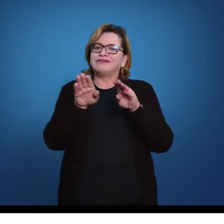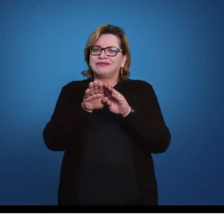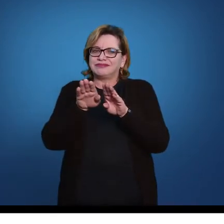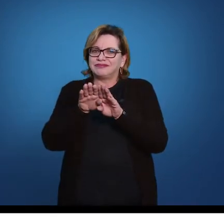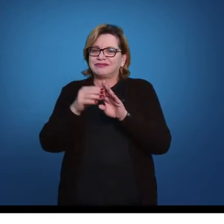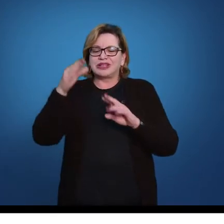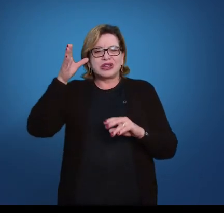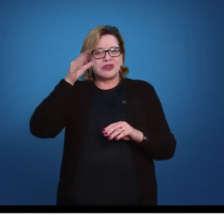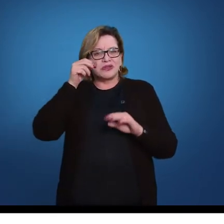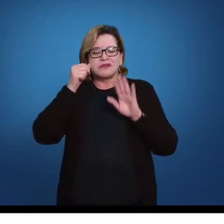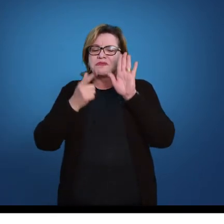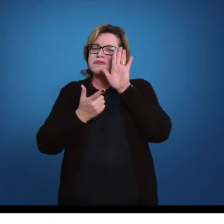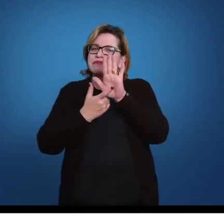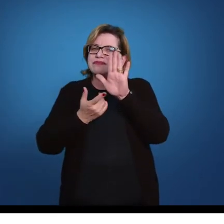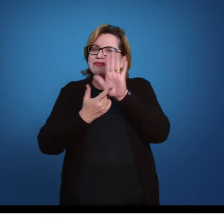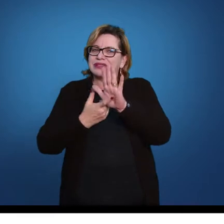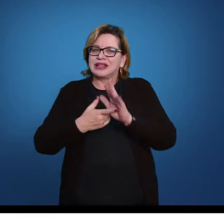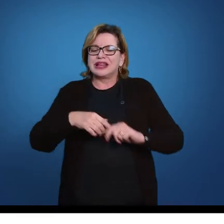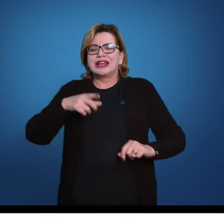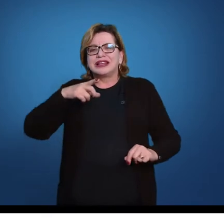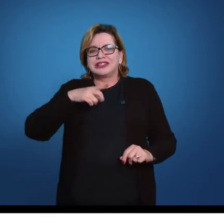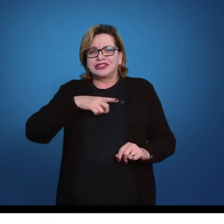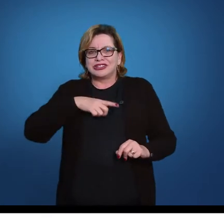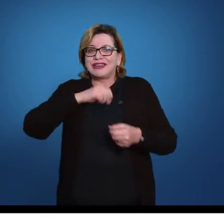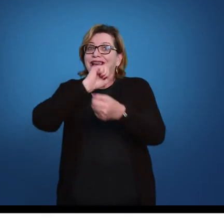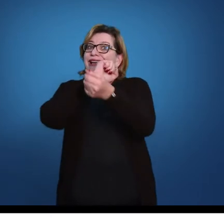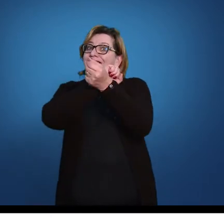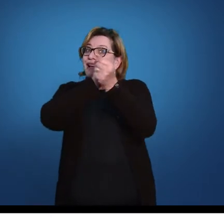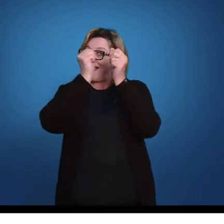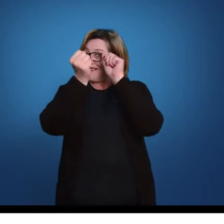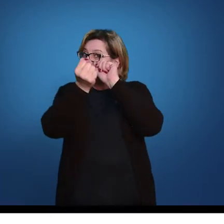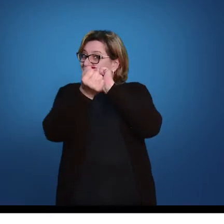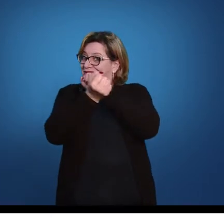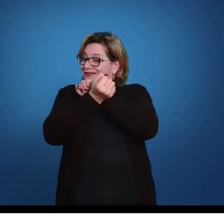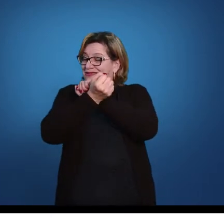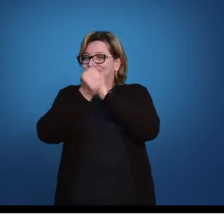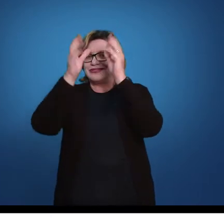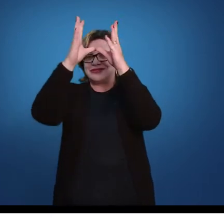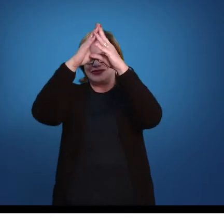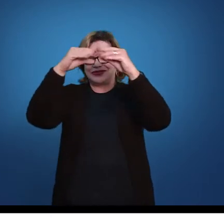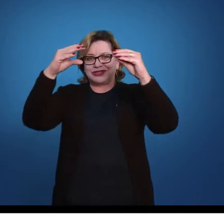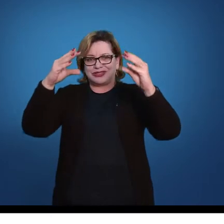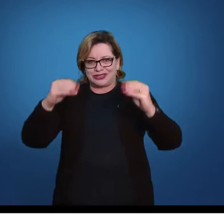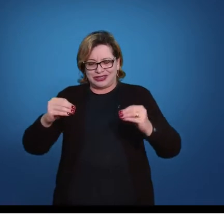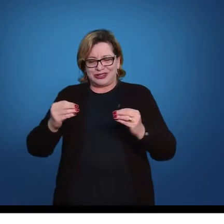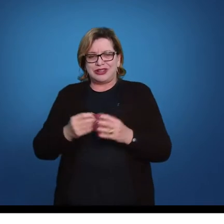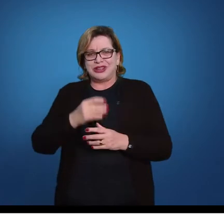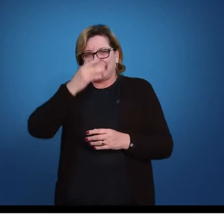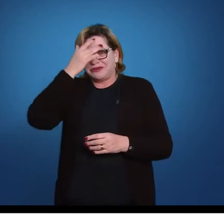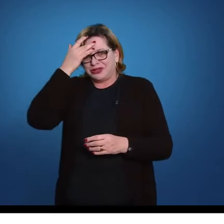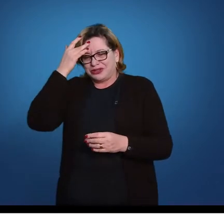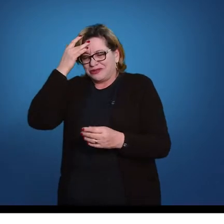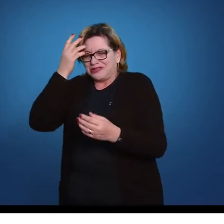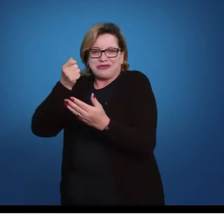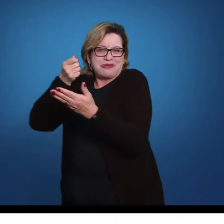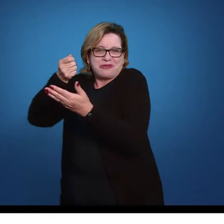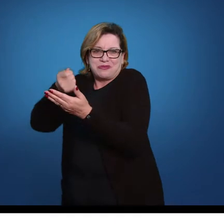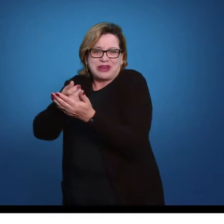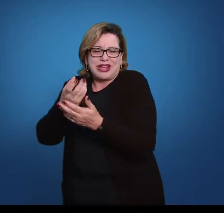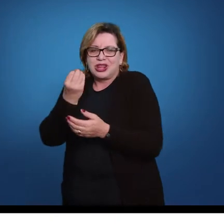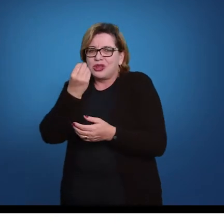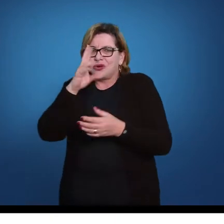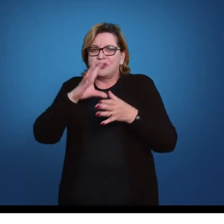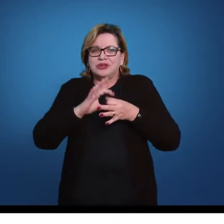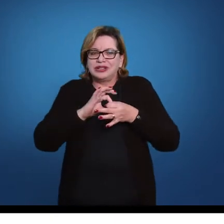algumas curiosidades, havia escravos no circo, escravos comprados, escravos libertos ou mesmo